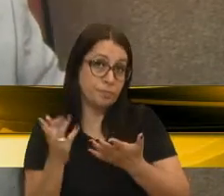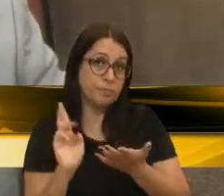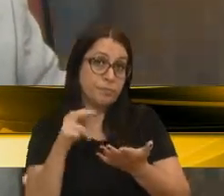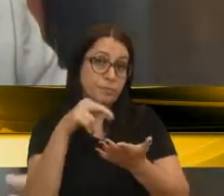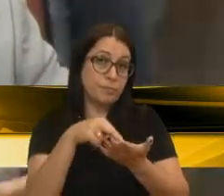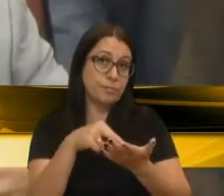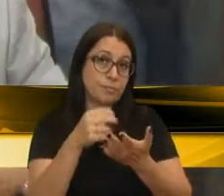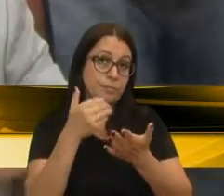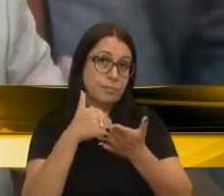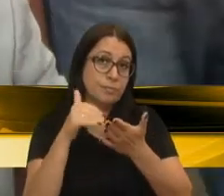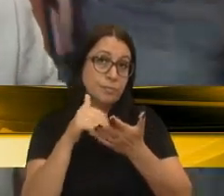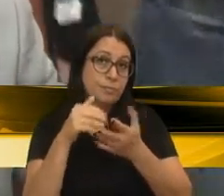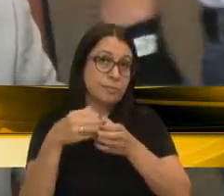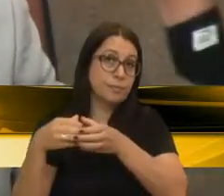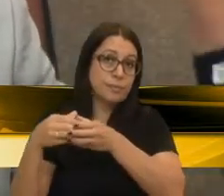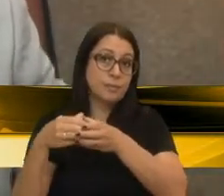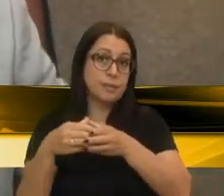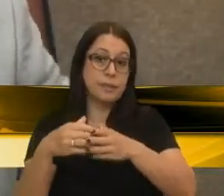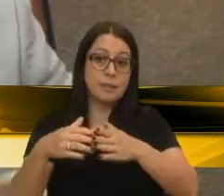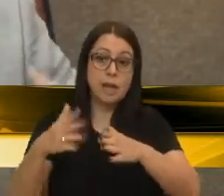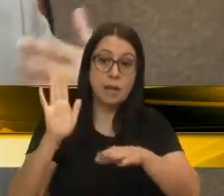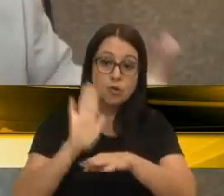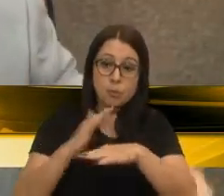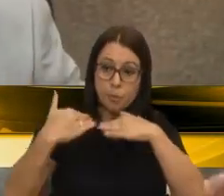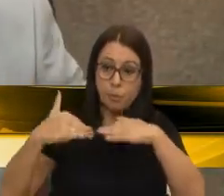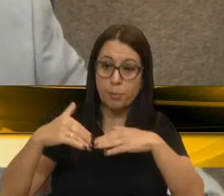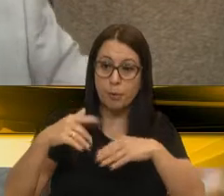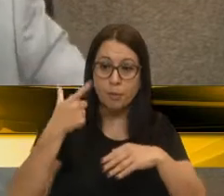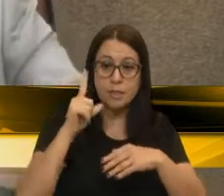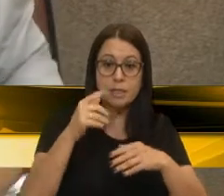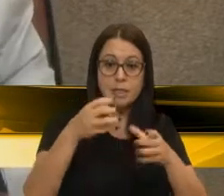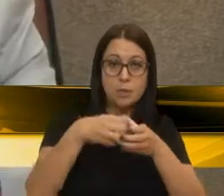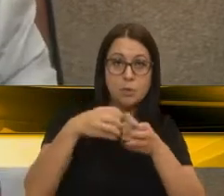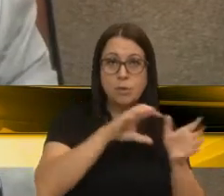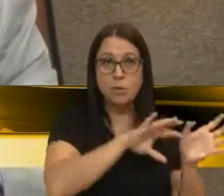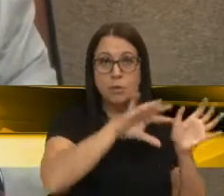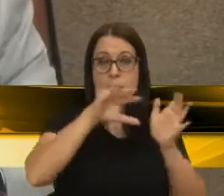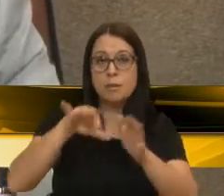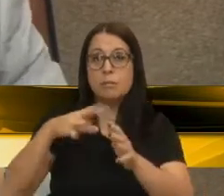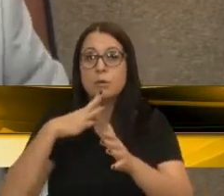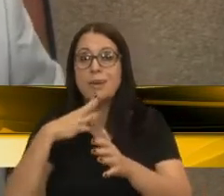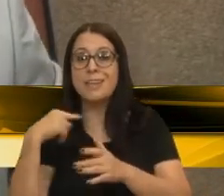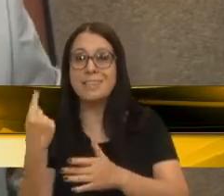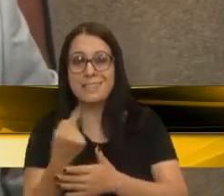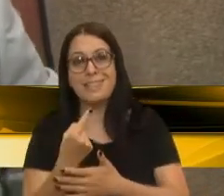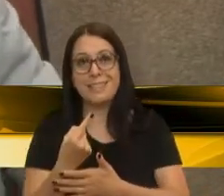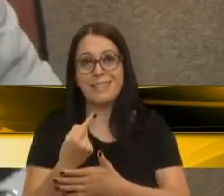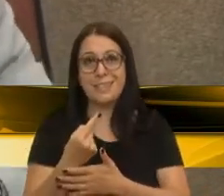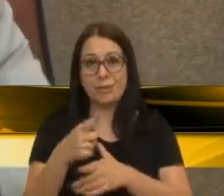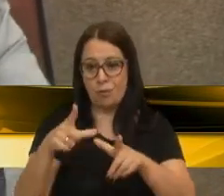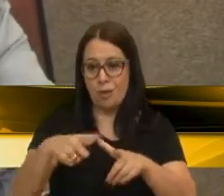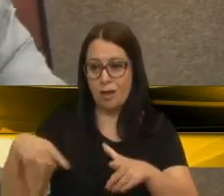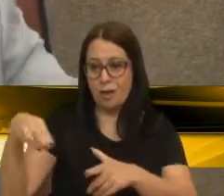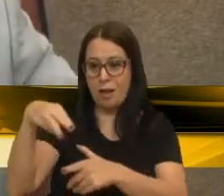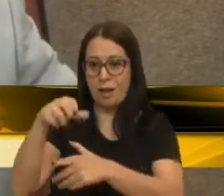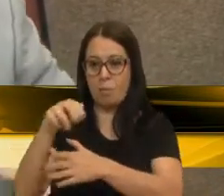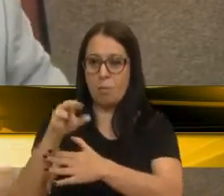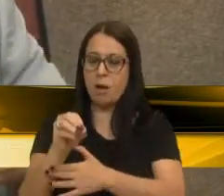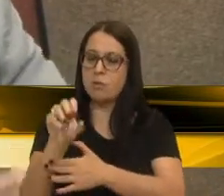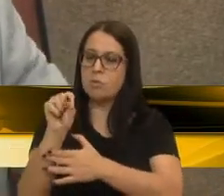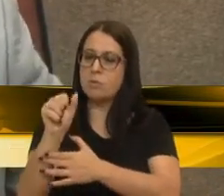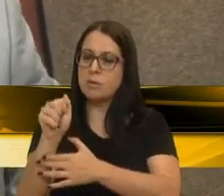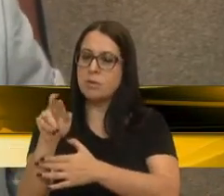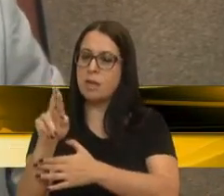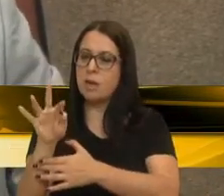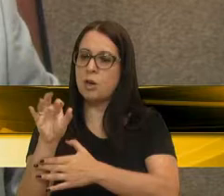a secretária do turismo se mobilize junto com a Secretaria do Meio Ambiente para atrair turistas e levar até o Mato Sartori para conhecer o Mato Sartori e todas as suas explicações